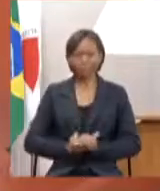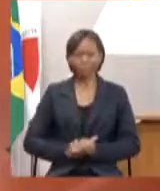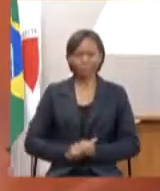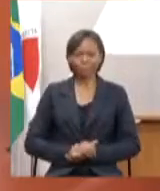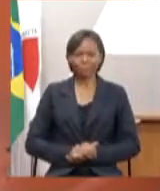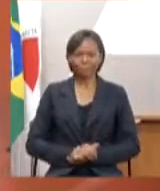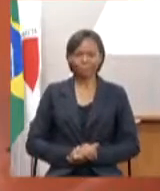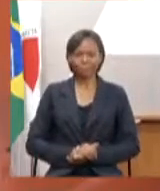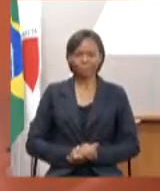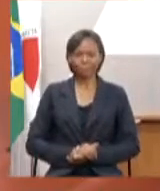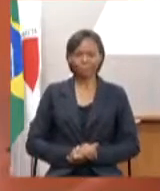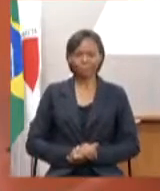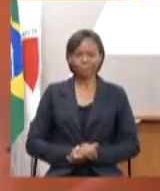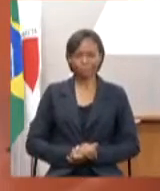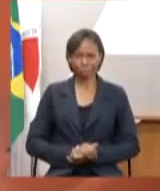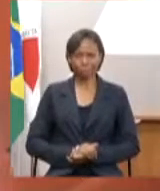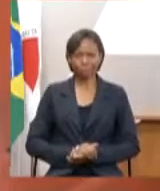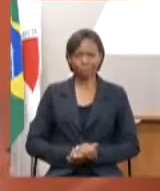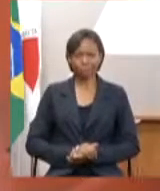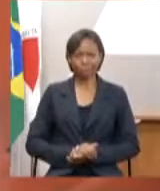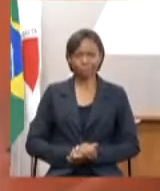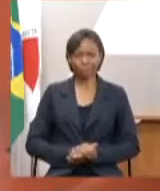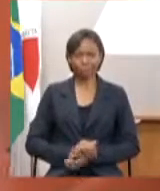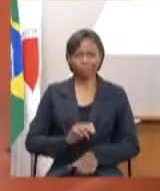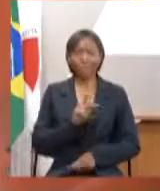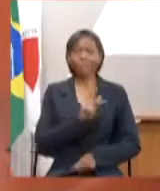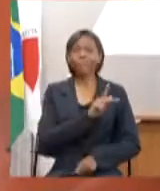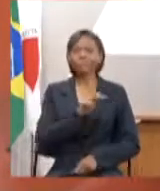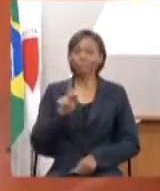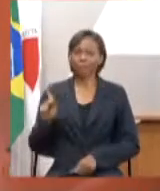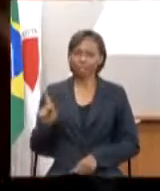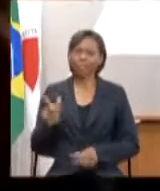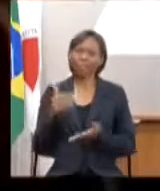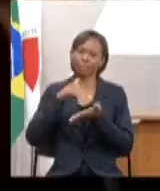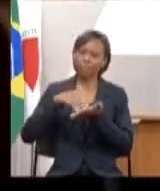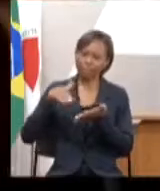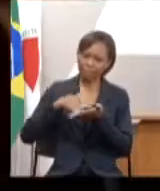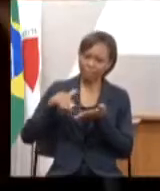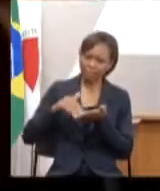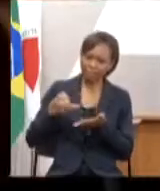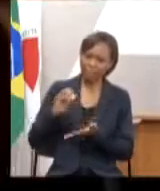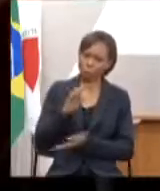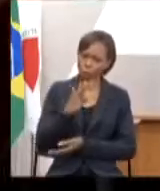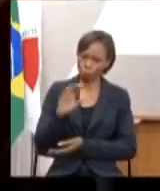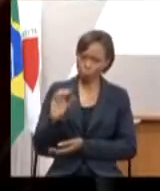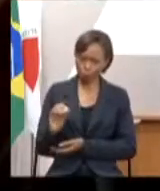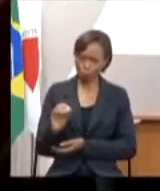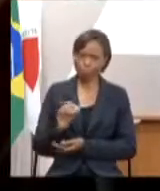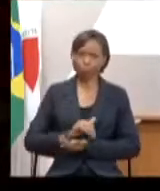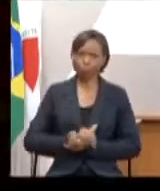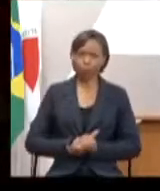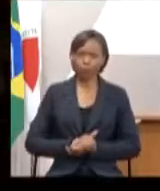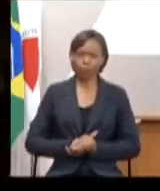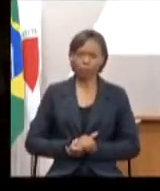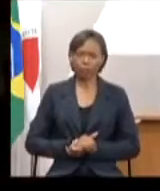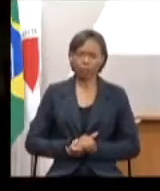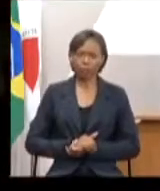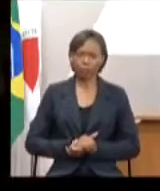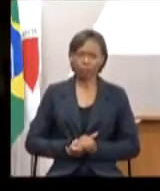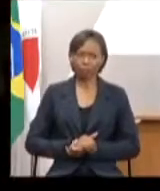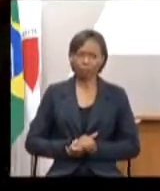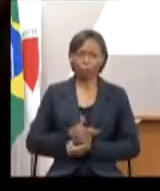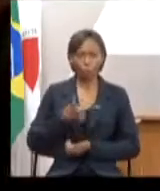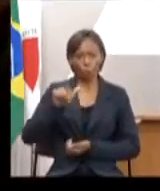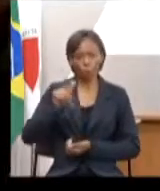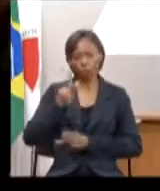Senhor Presidente, senhores secretários, voto, Felipe, demais